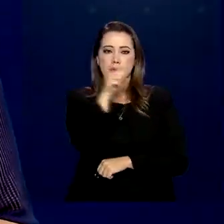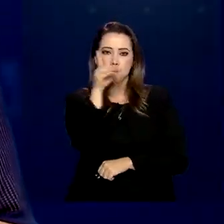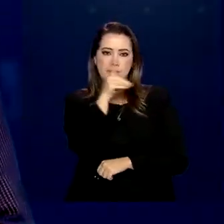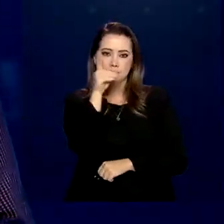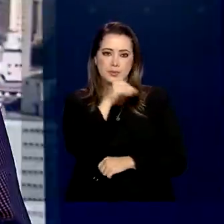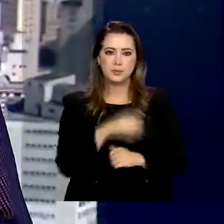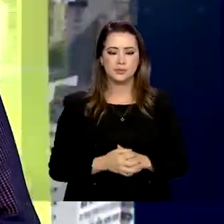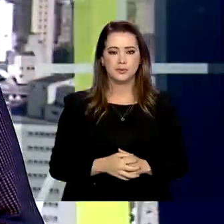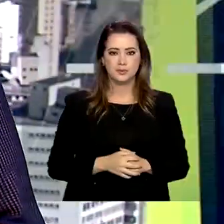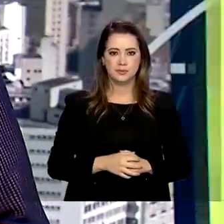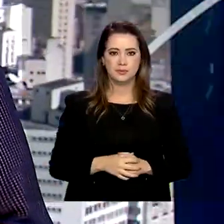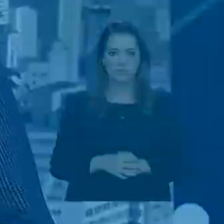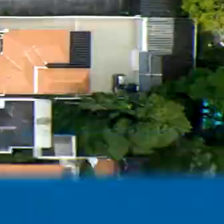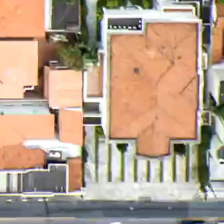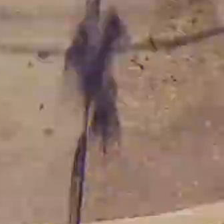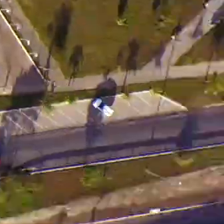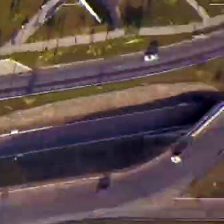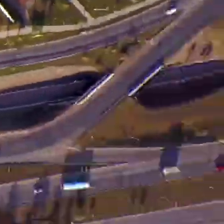e um ótimo fim de semana.